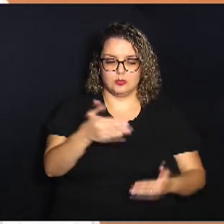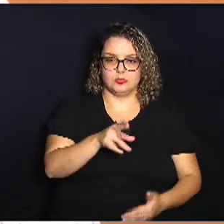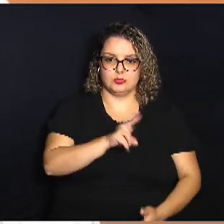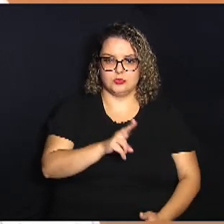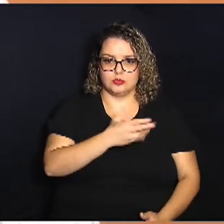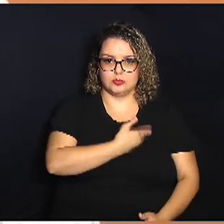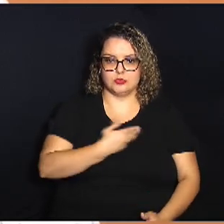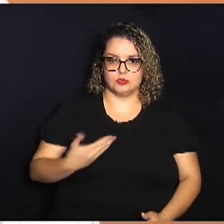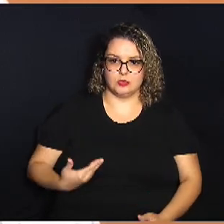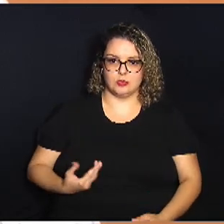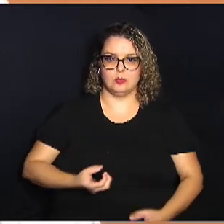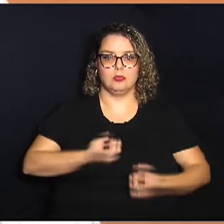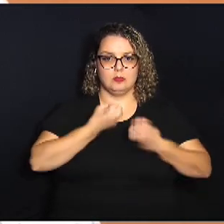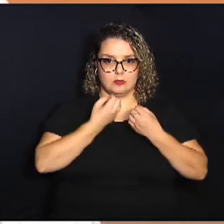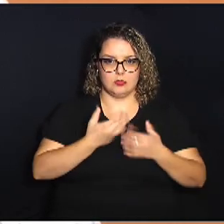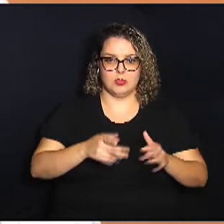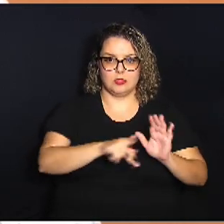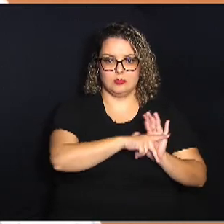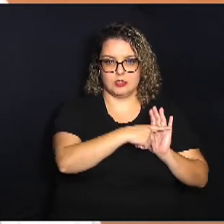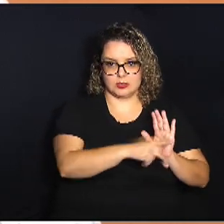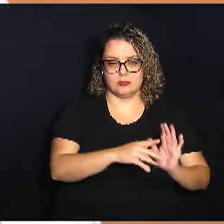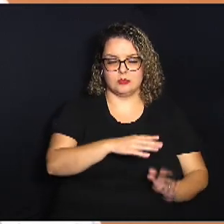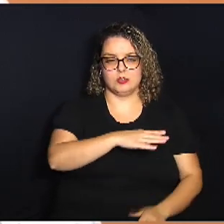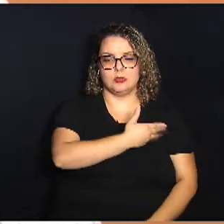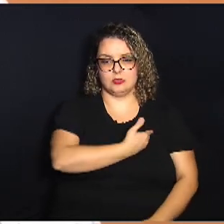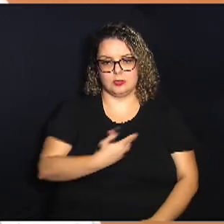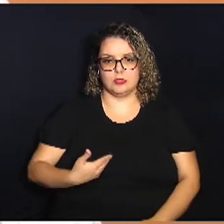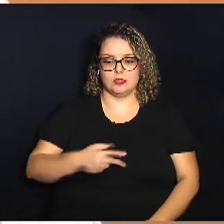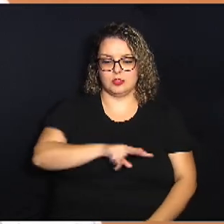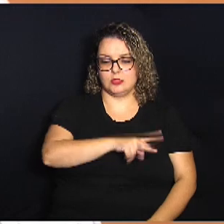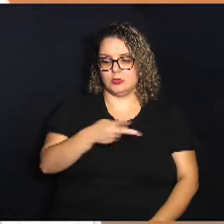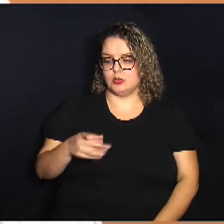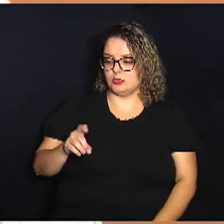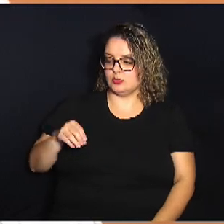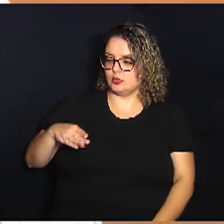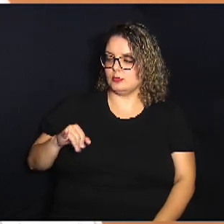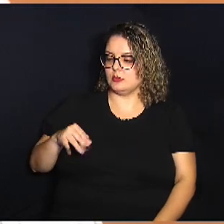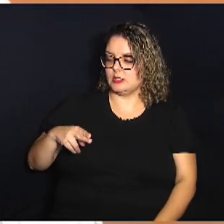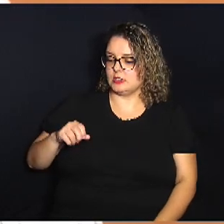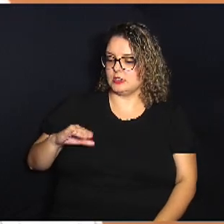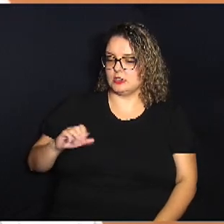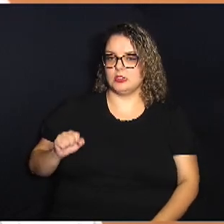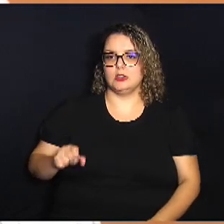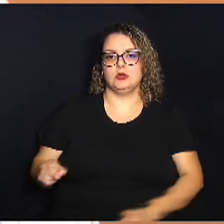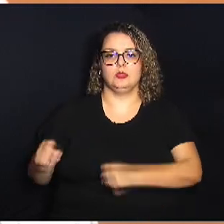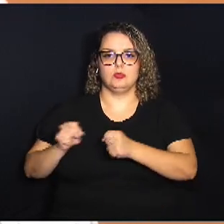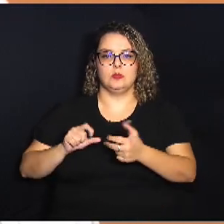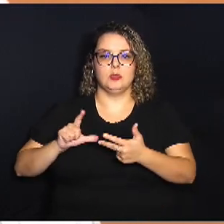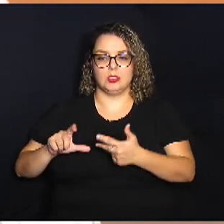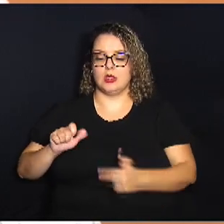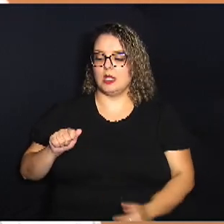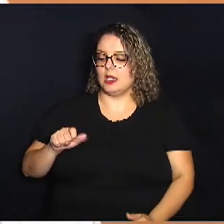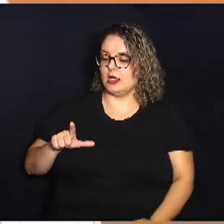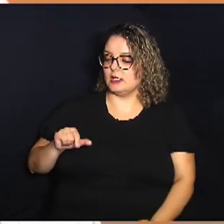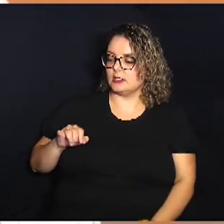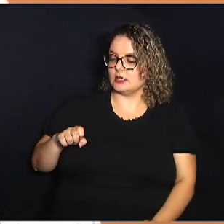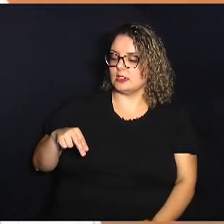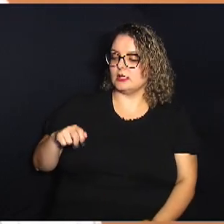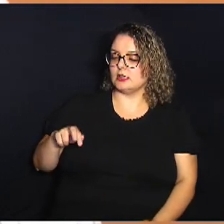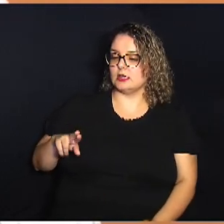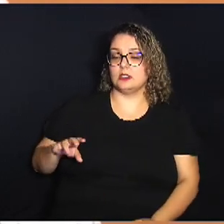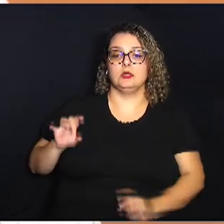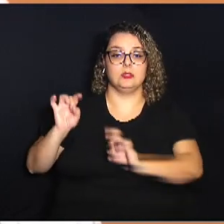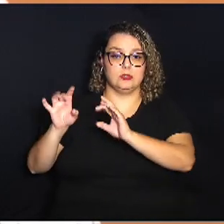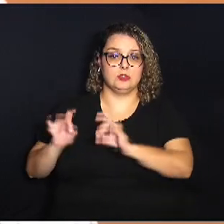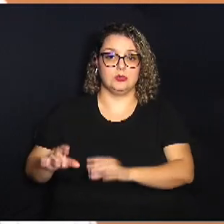de uso comum do povo e transfere para a classe de bens dominicais e autoriza o poder executivo a alienar exclusivamente